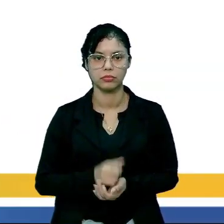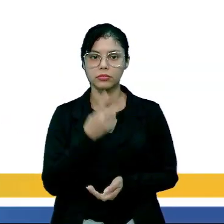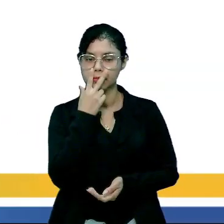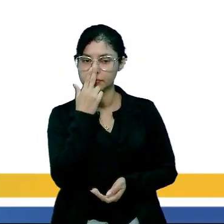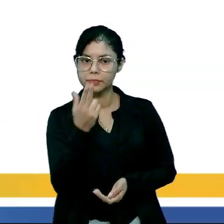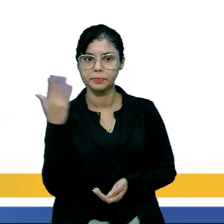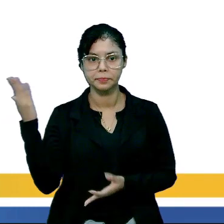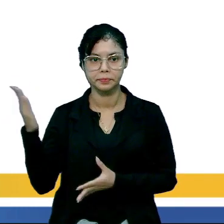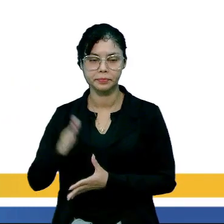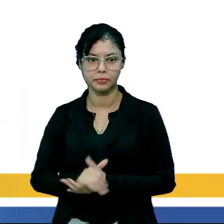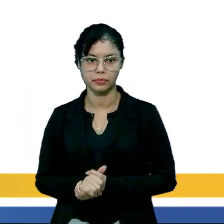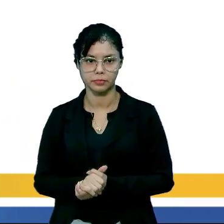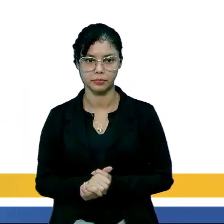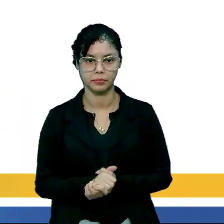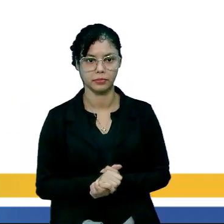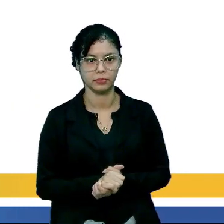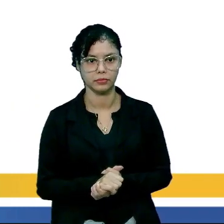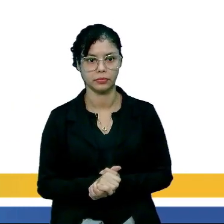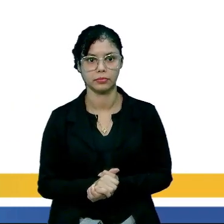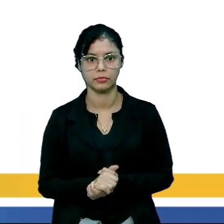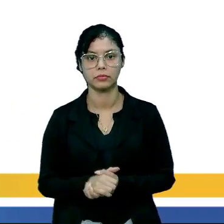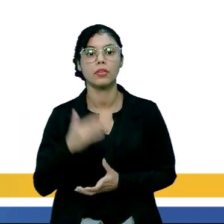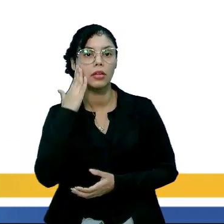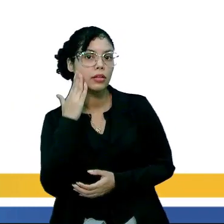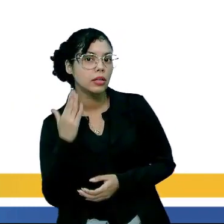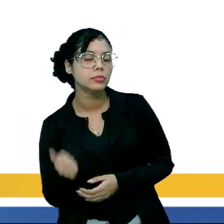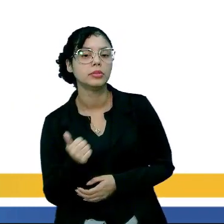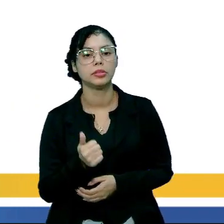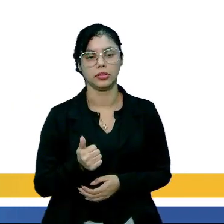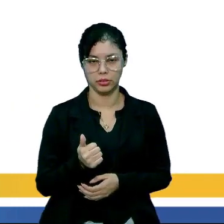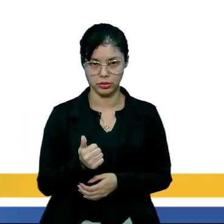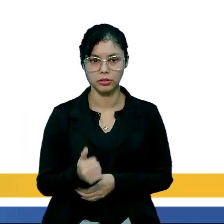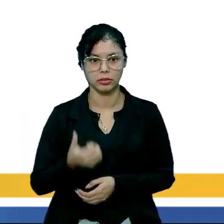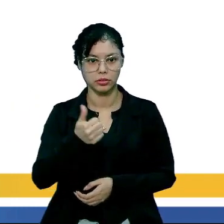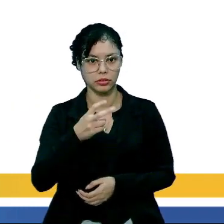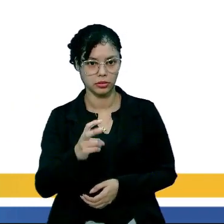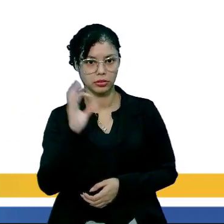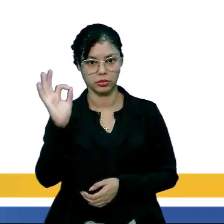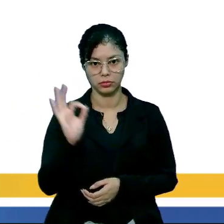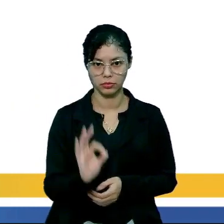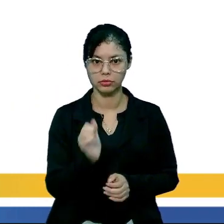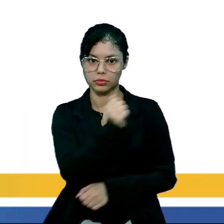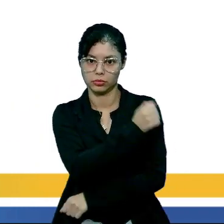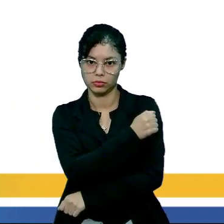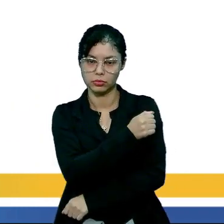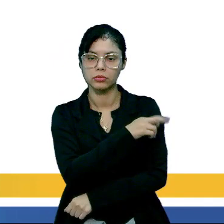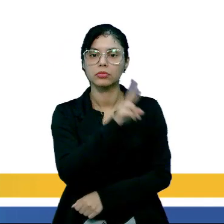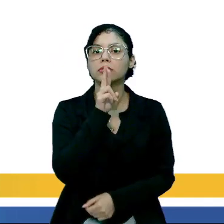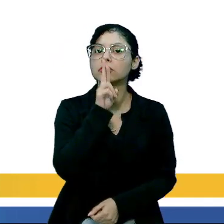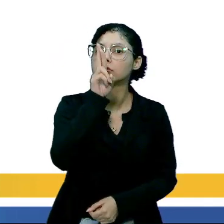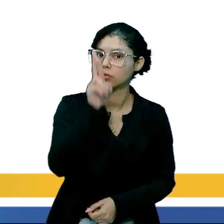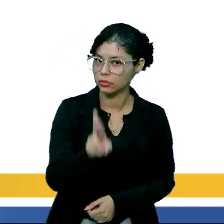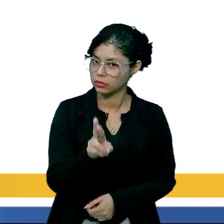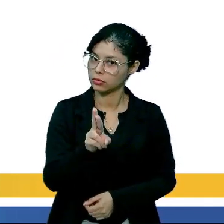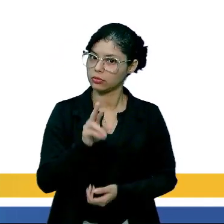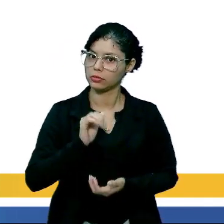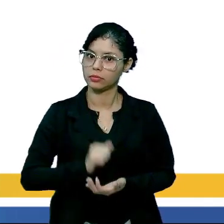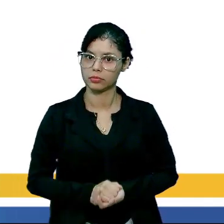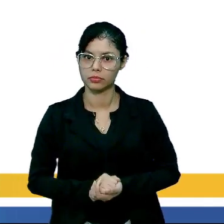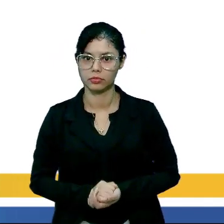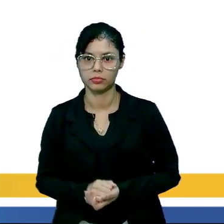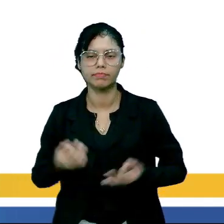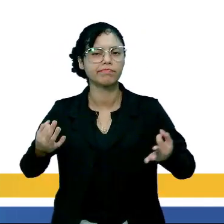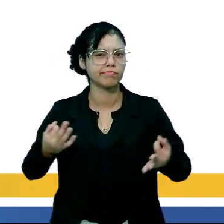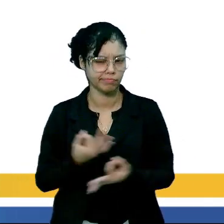vai aparecer ali. Então, vamos lá, continuando. Sabemos que 15% dos alunos